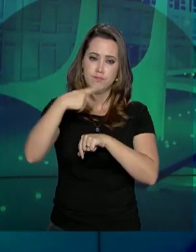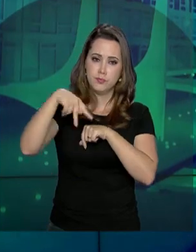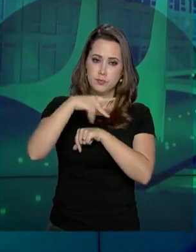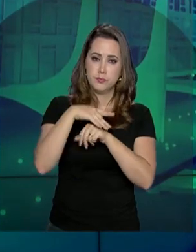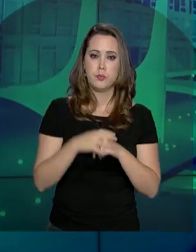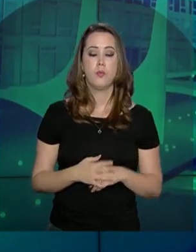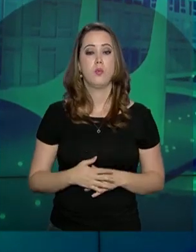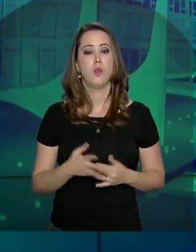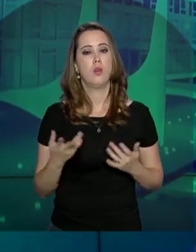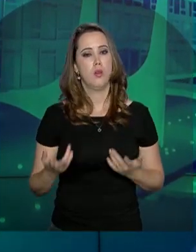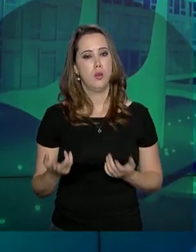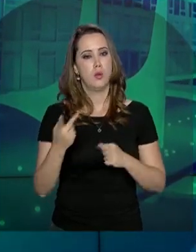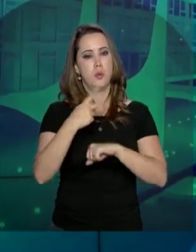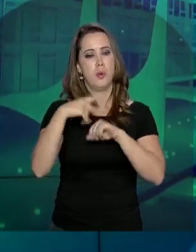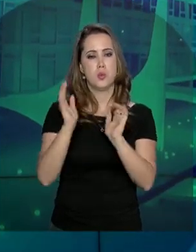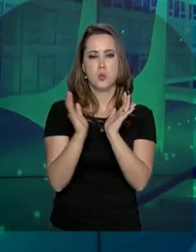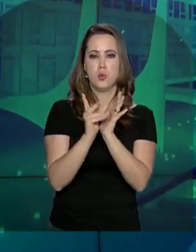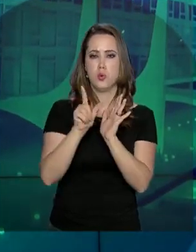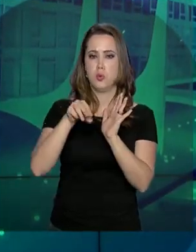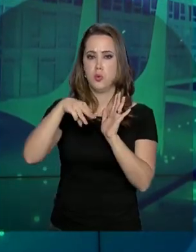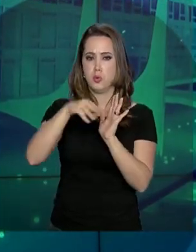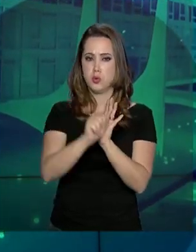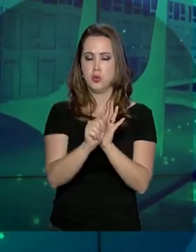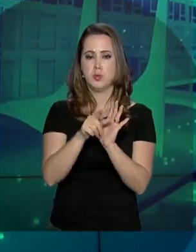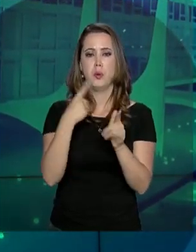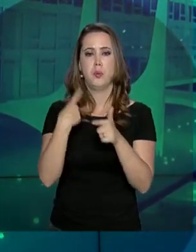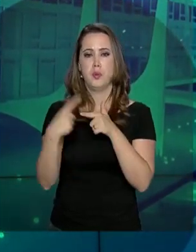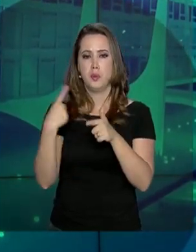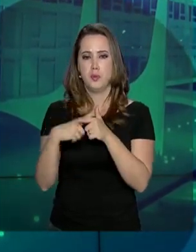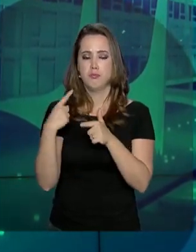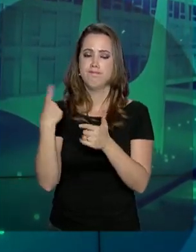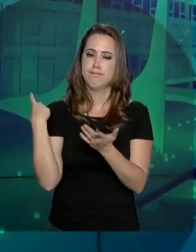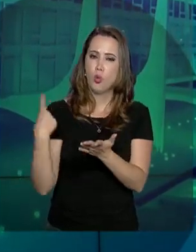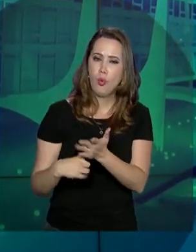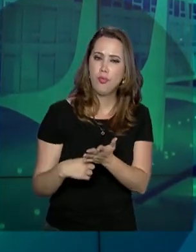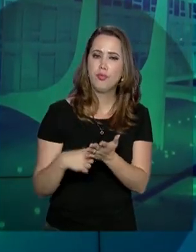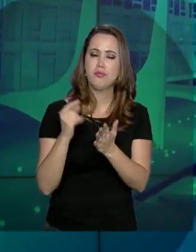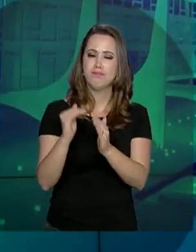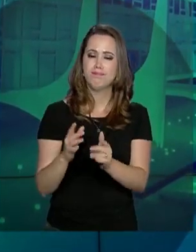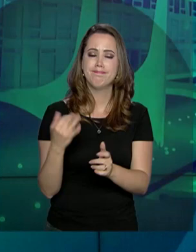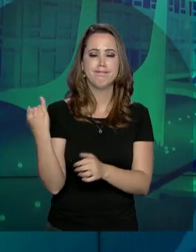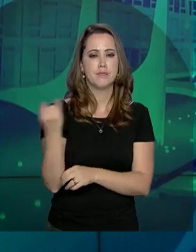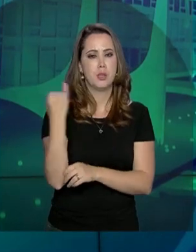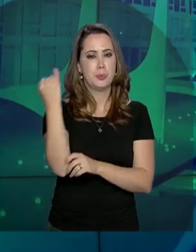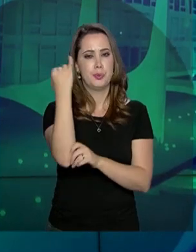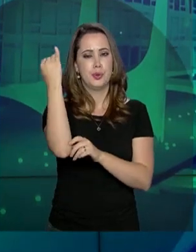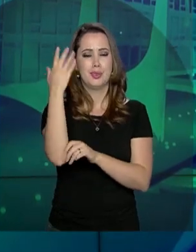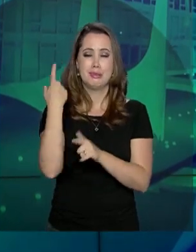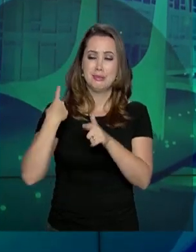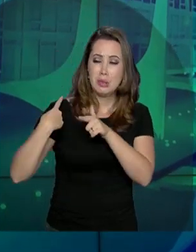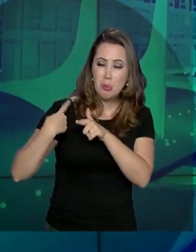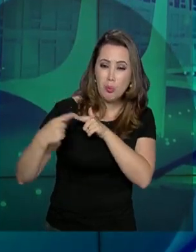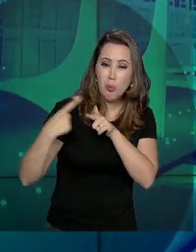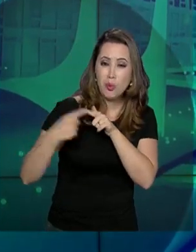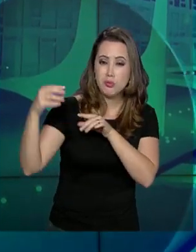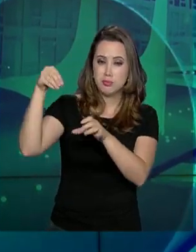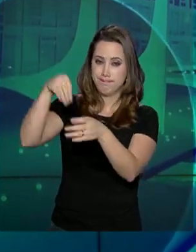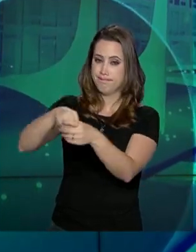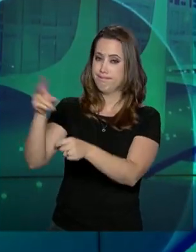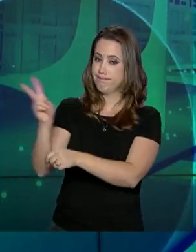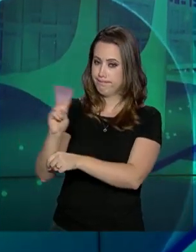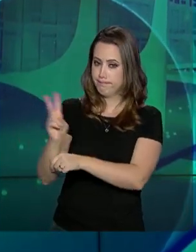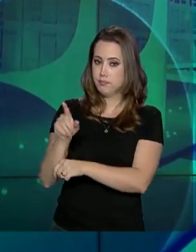do país. Segundo os países do Grupo de Lima, a situação confirma a existência e a magnitude da crise